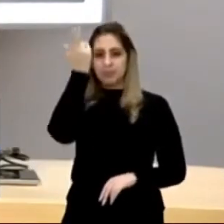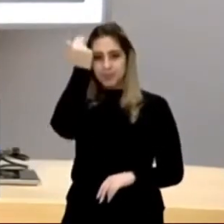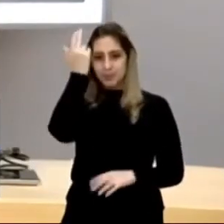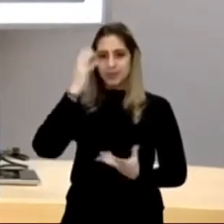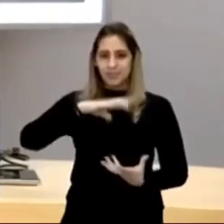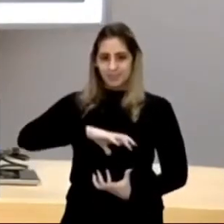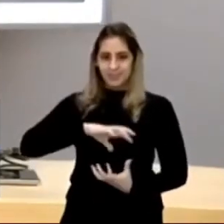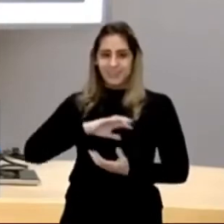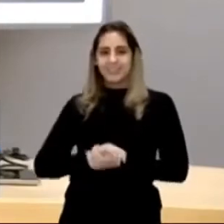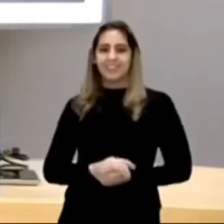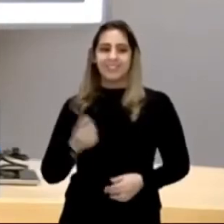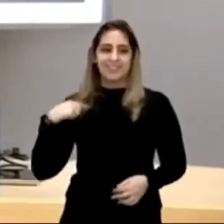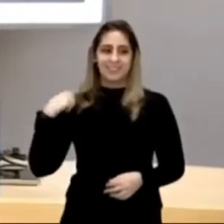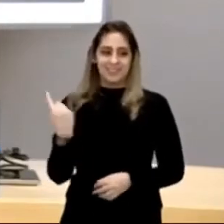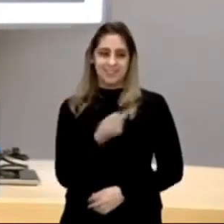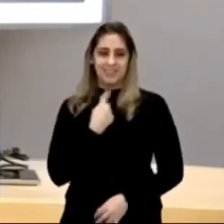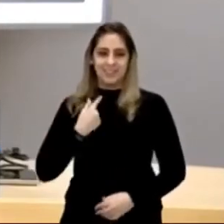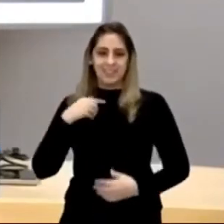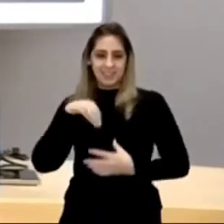indícios de terra, né,